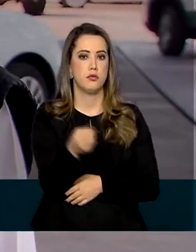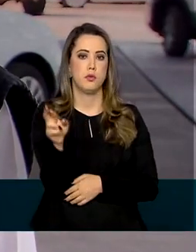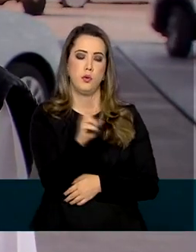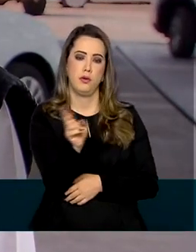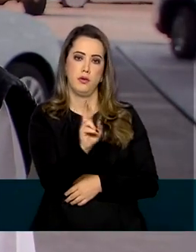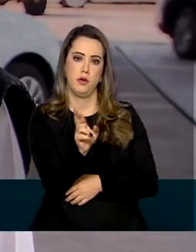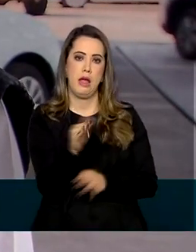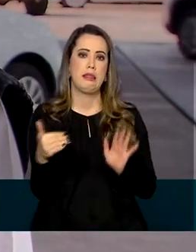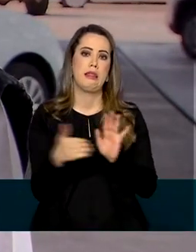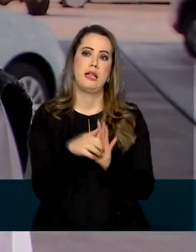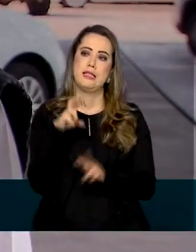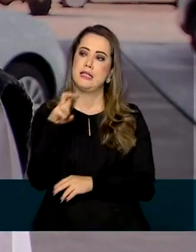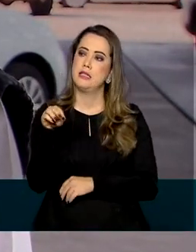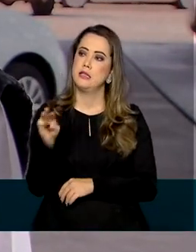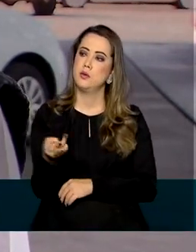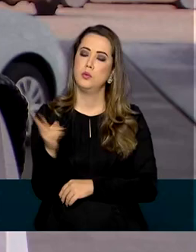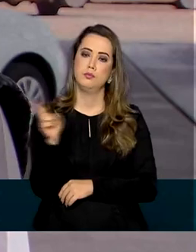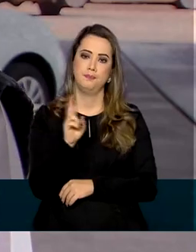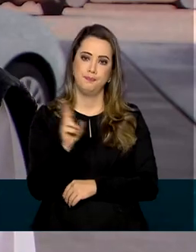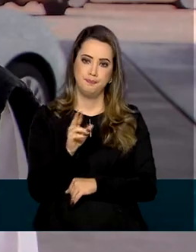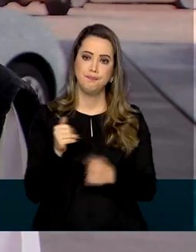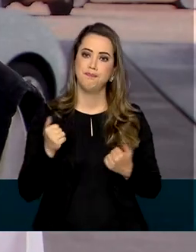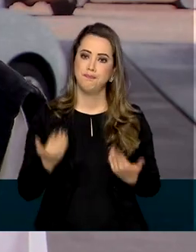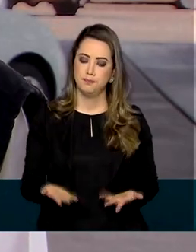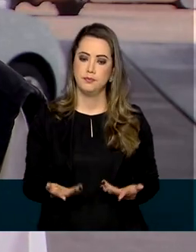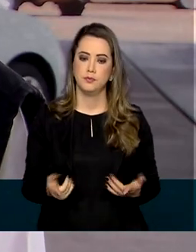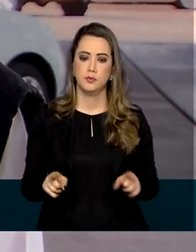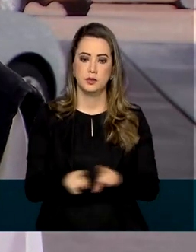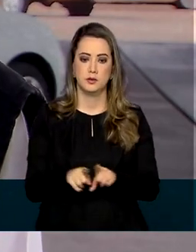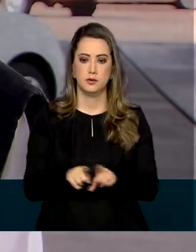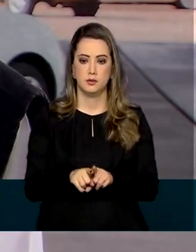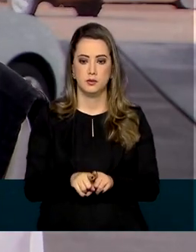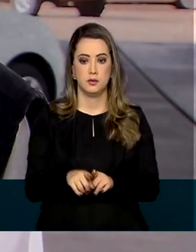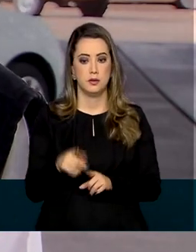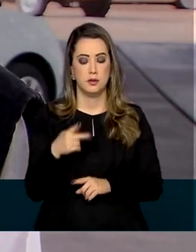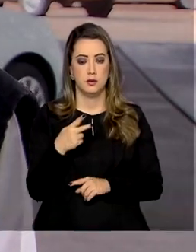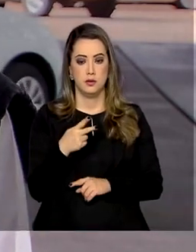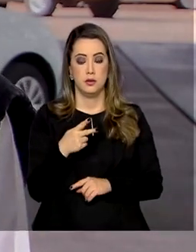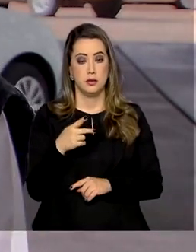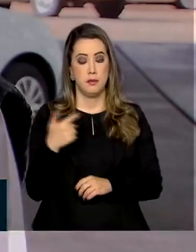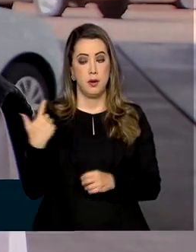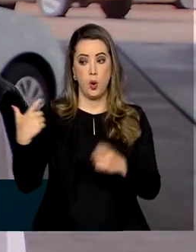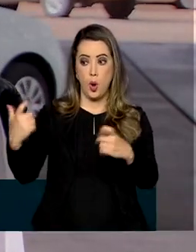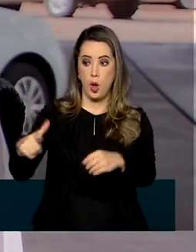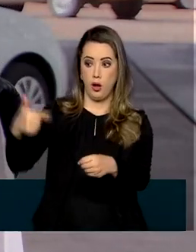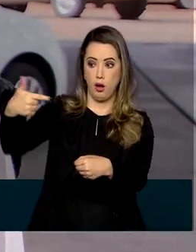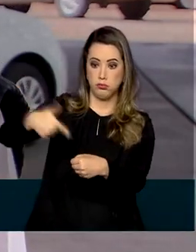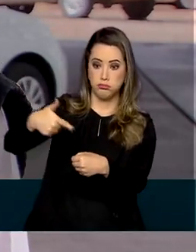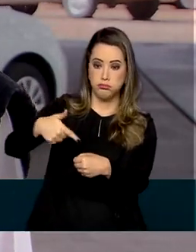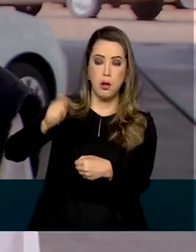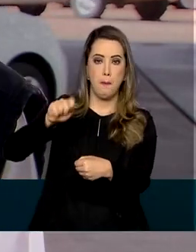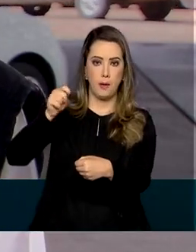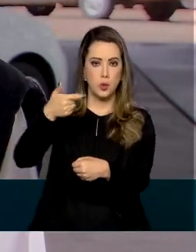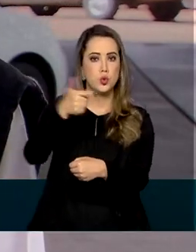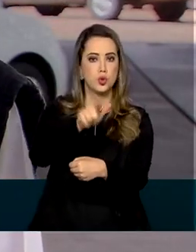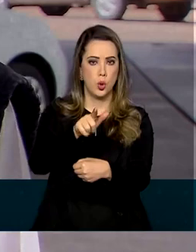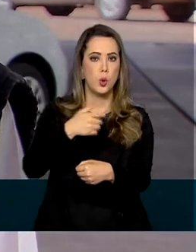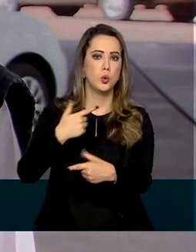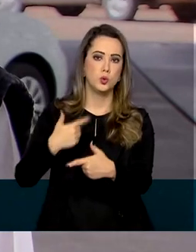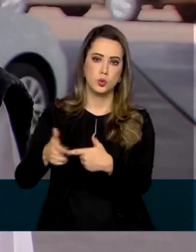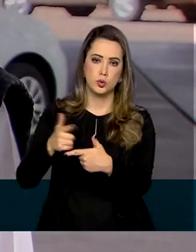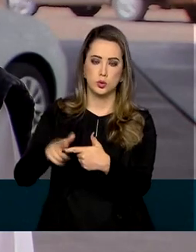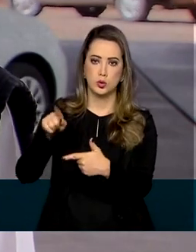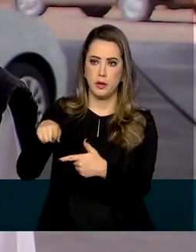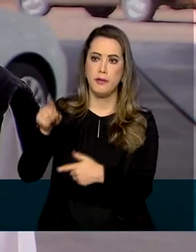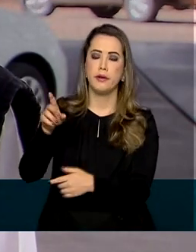podem chegar a 5 milhões de reais. Além disso, o posto pode receber outras punições, como uma